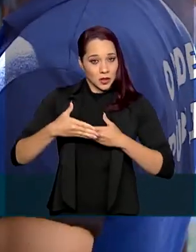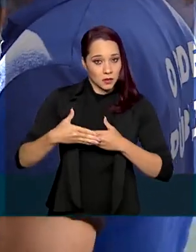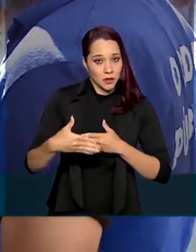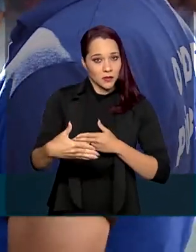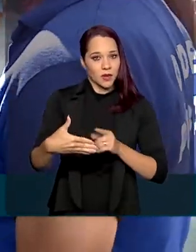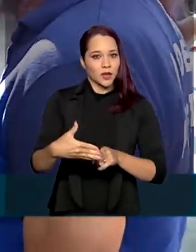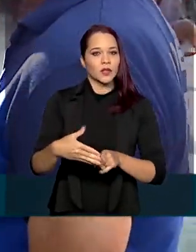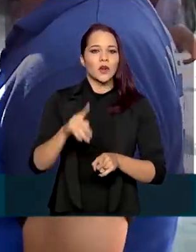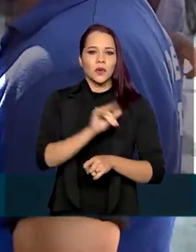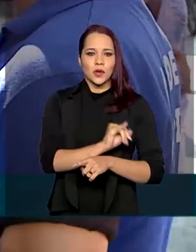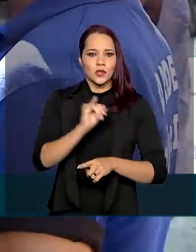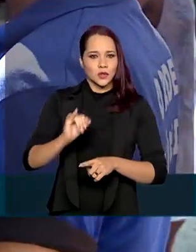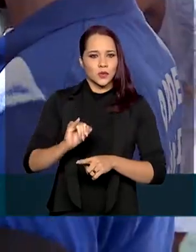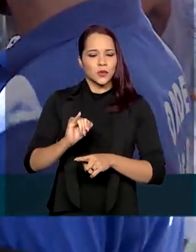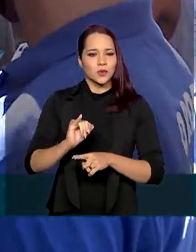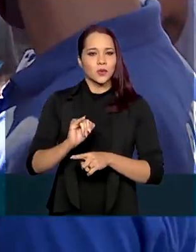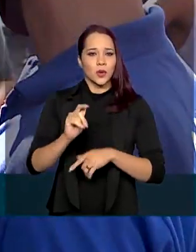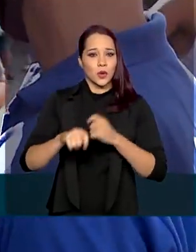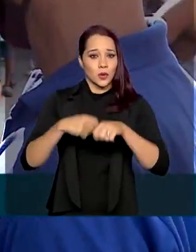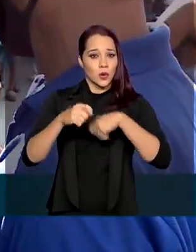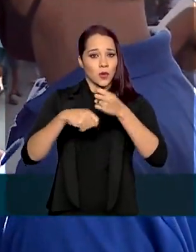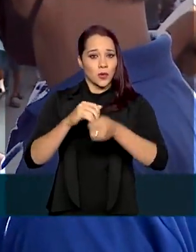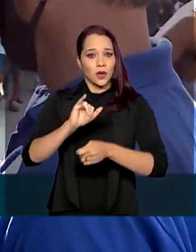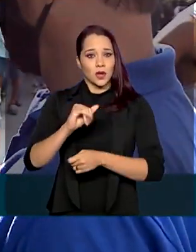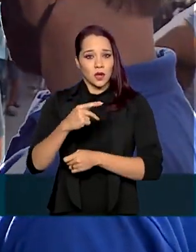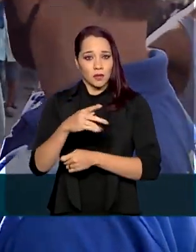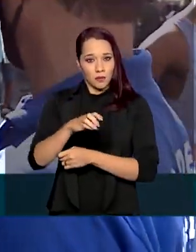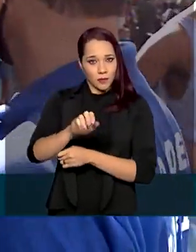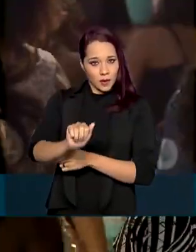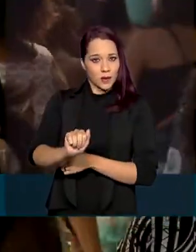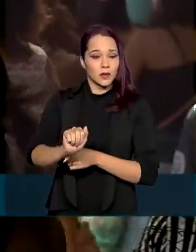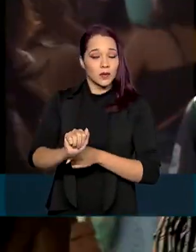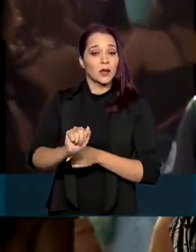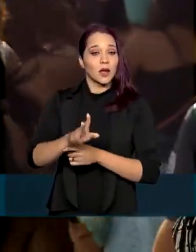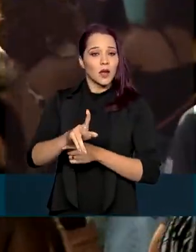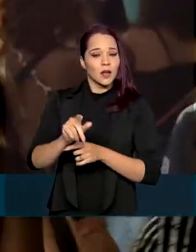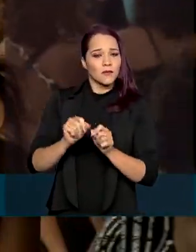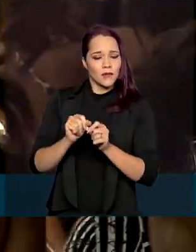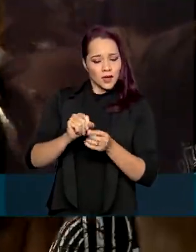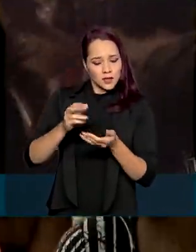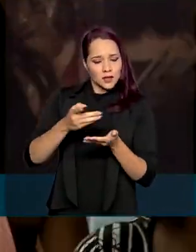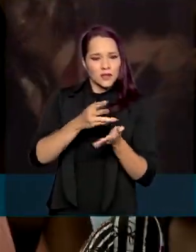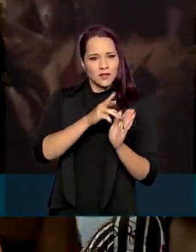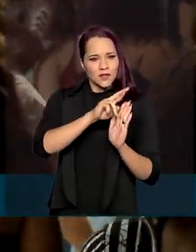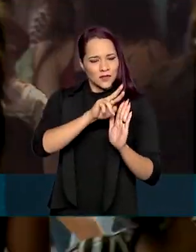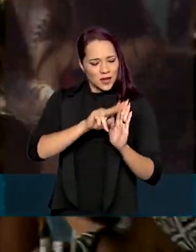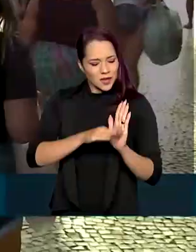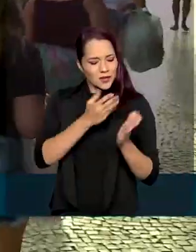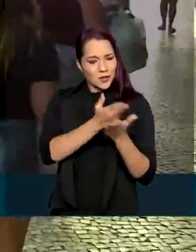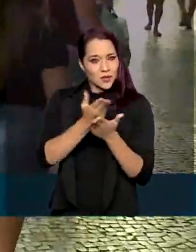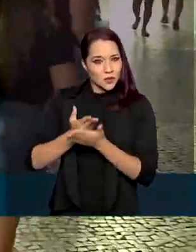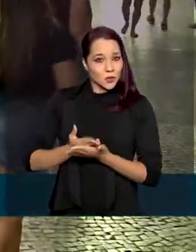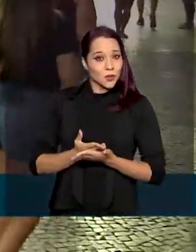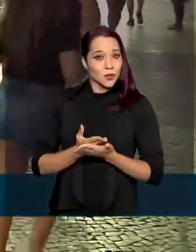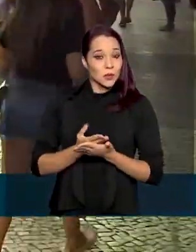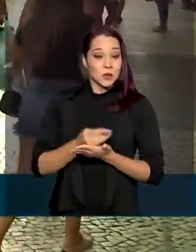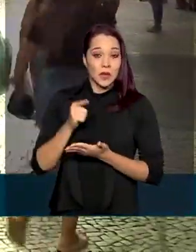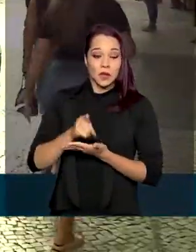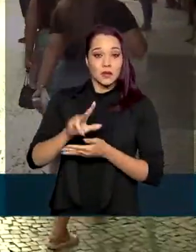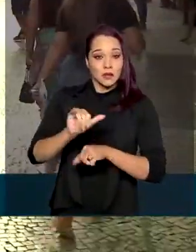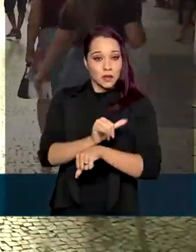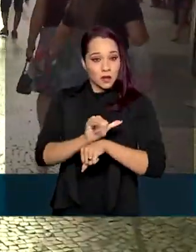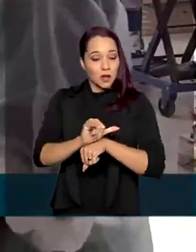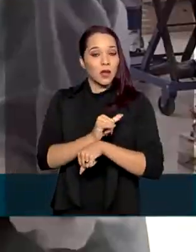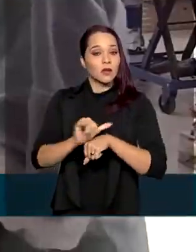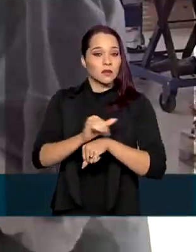frente, o Instituto de Pesquisa Econômica, aplicada IPEA, produziu uma série de estudos. Entre as medidas